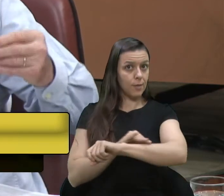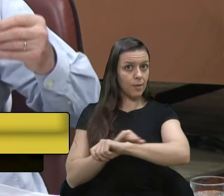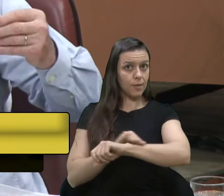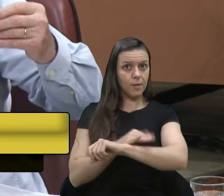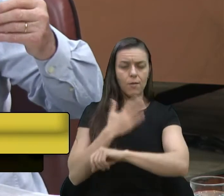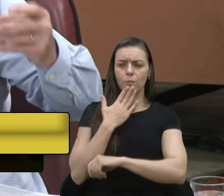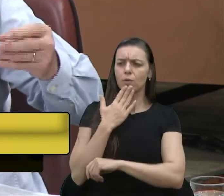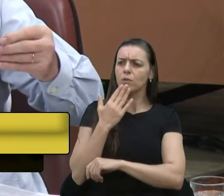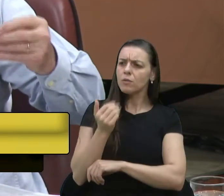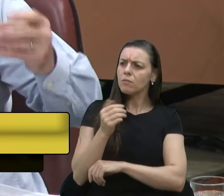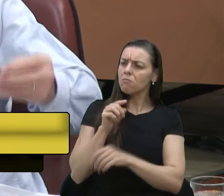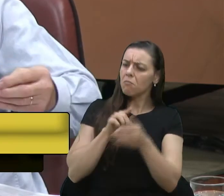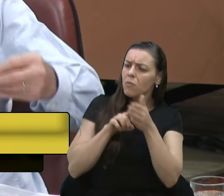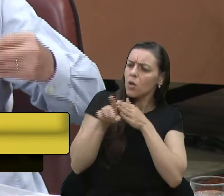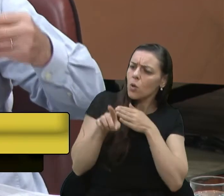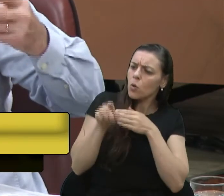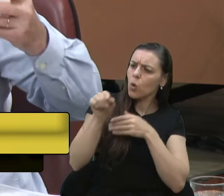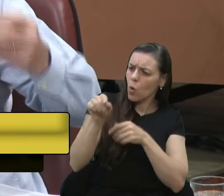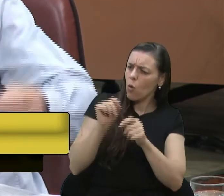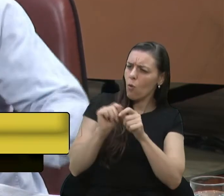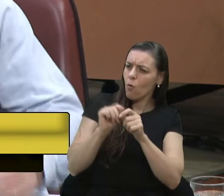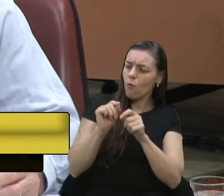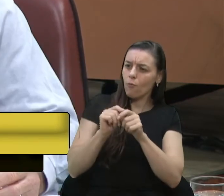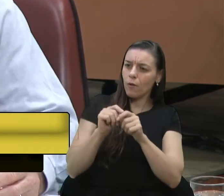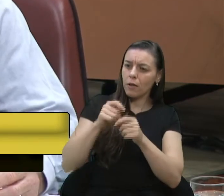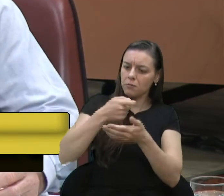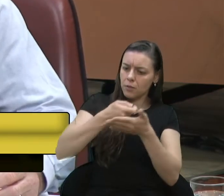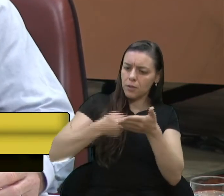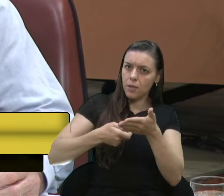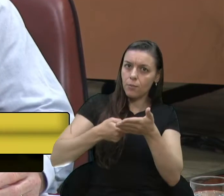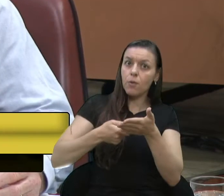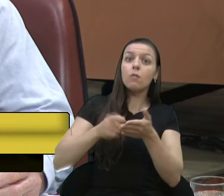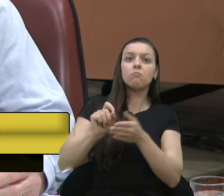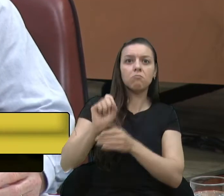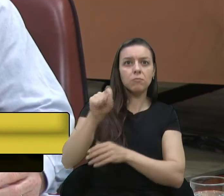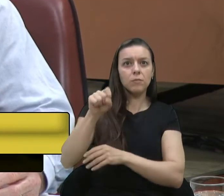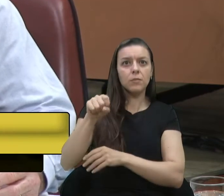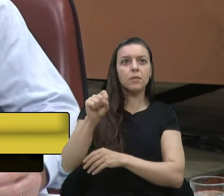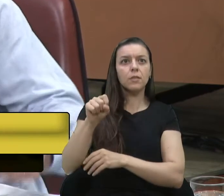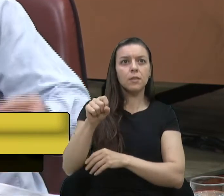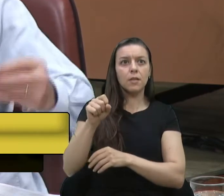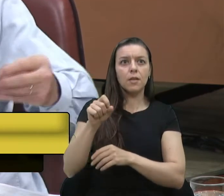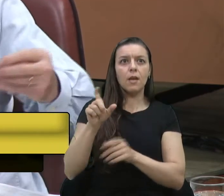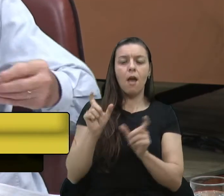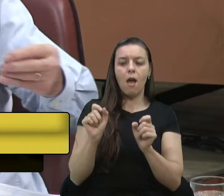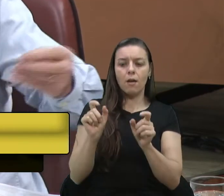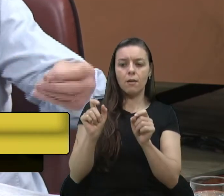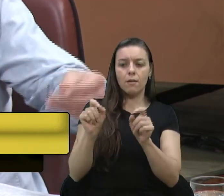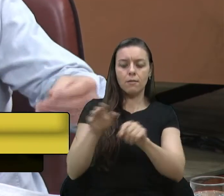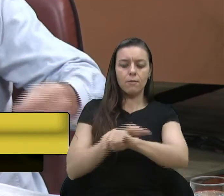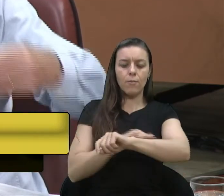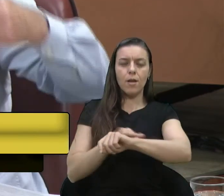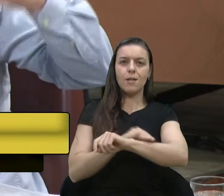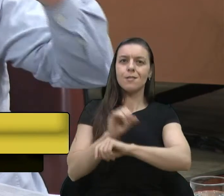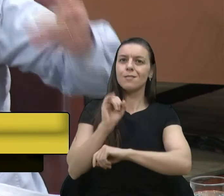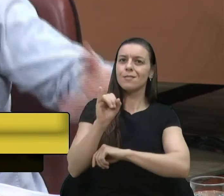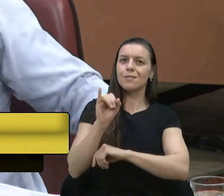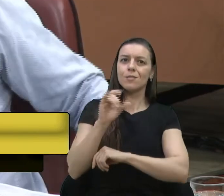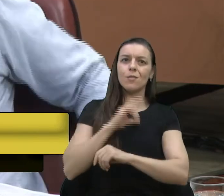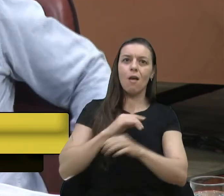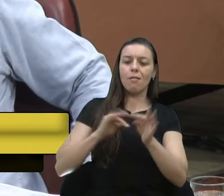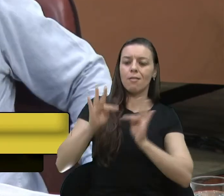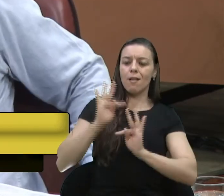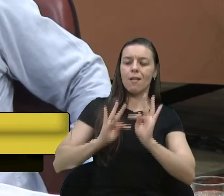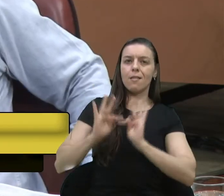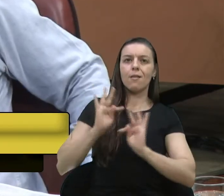pediu para ele fazer o exame, ele diagnosticou, realmente, era câncer de pele, se não tivesse sido tratado naquele momento, futuramente